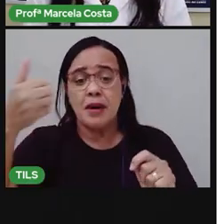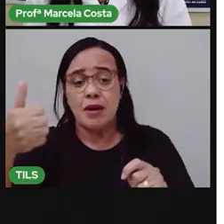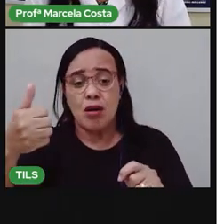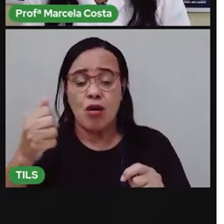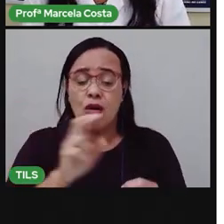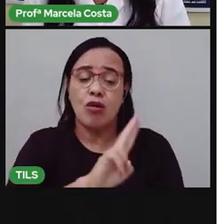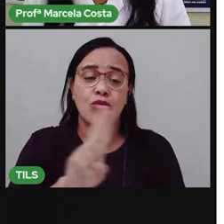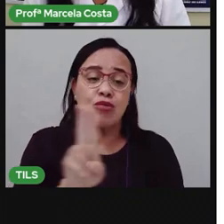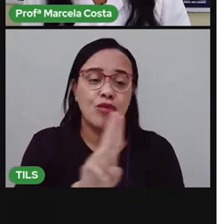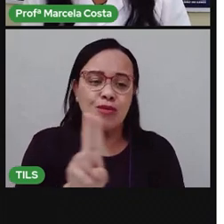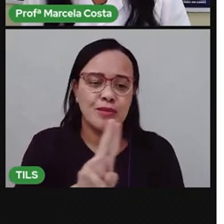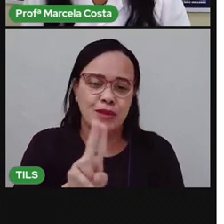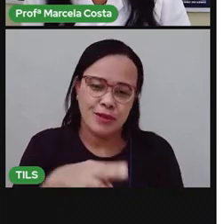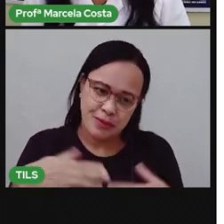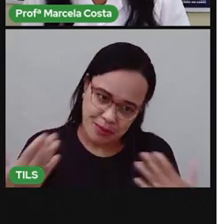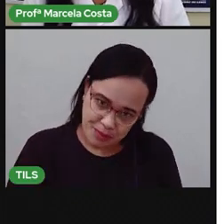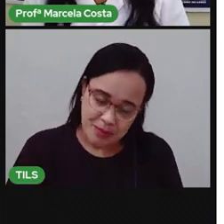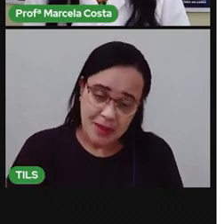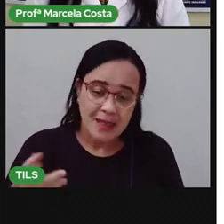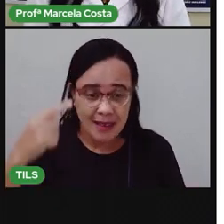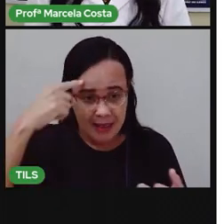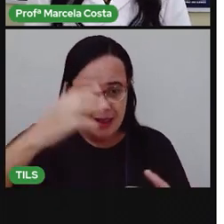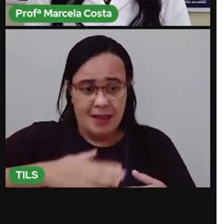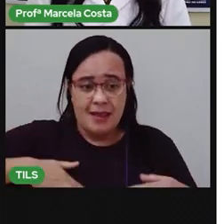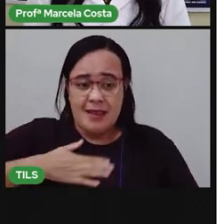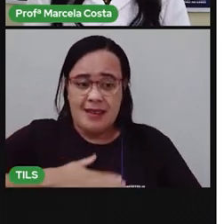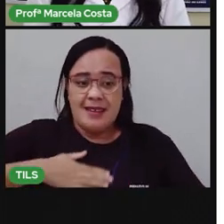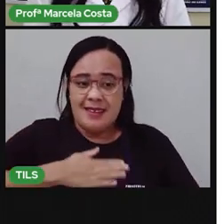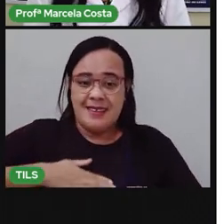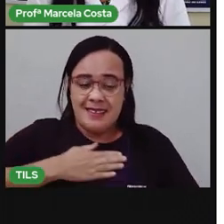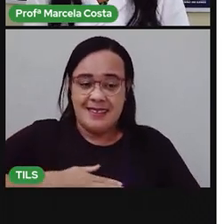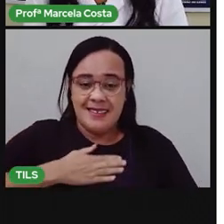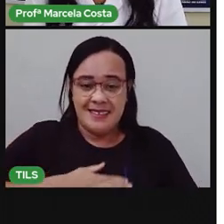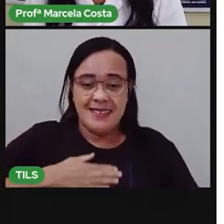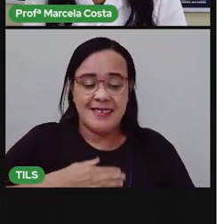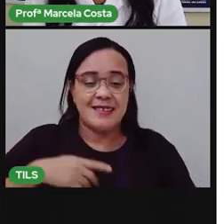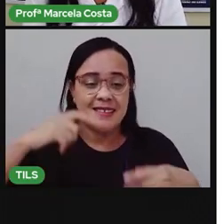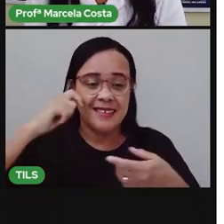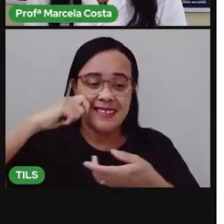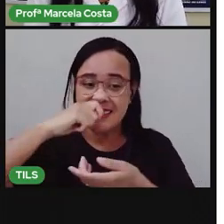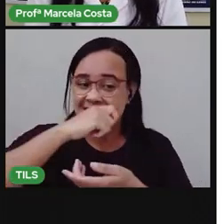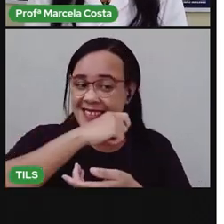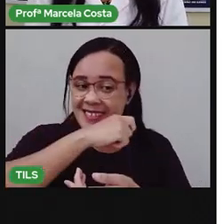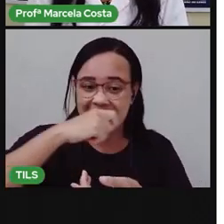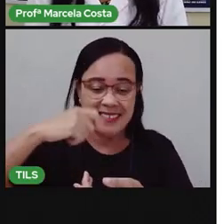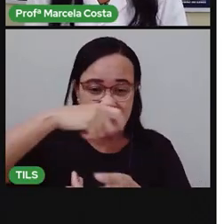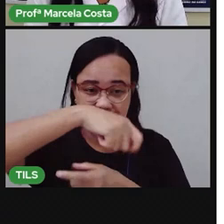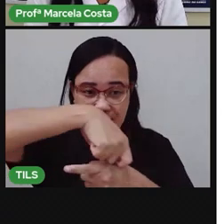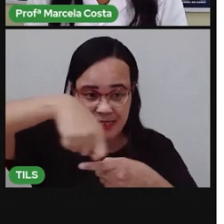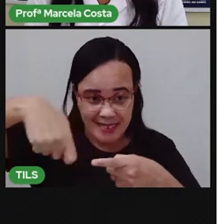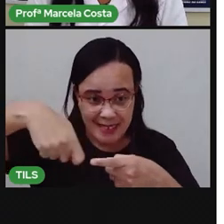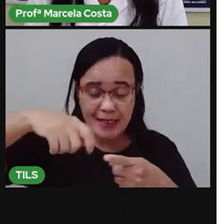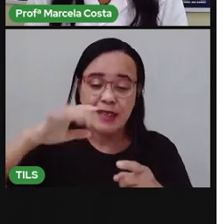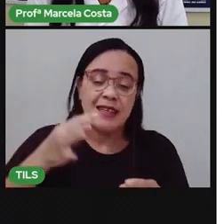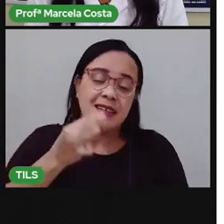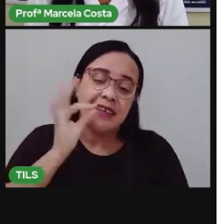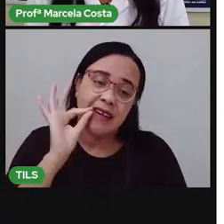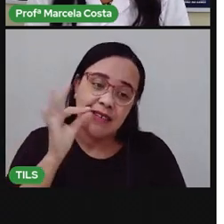Então, a tem aqui sabonete, ó, creme dental, café.